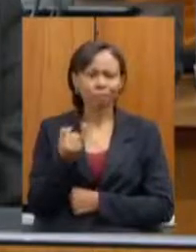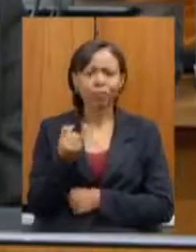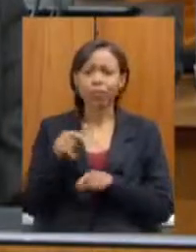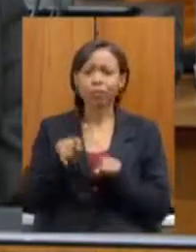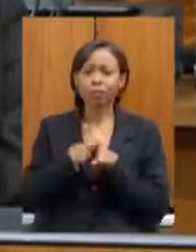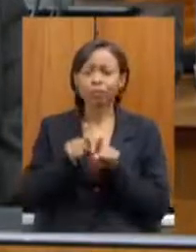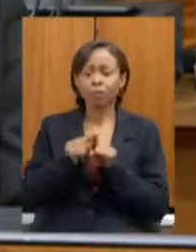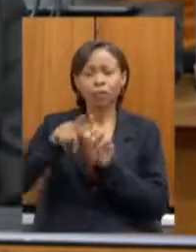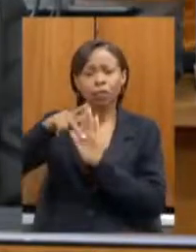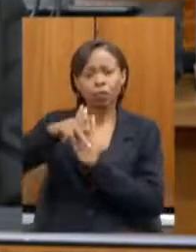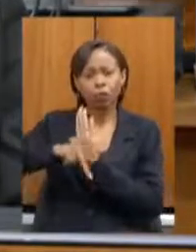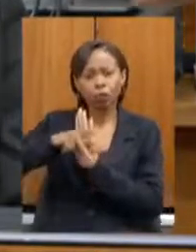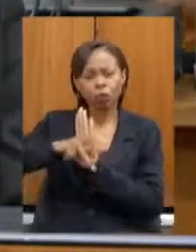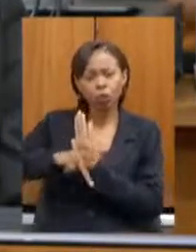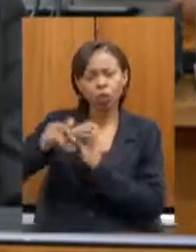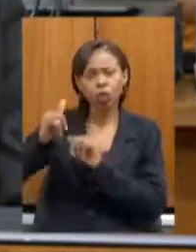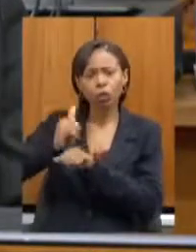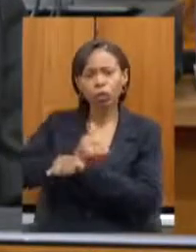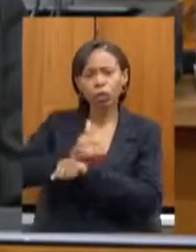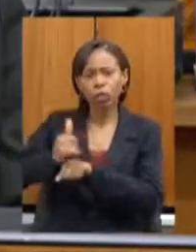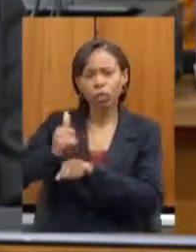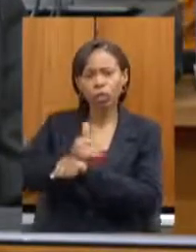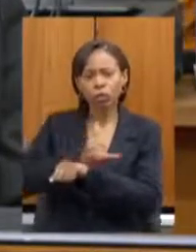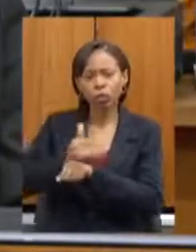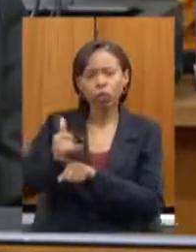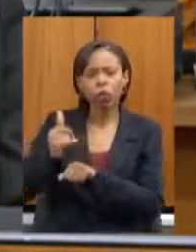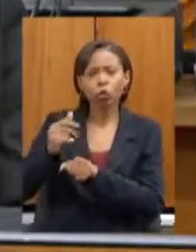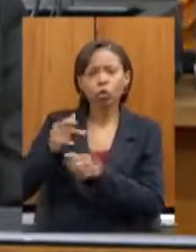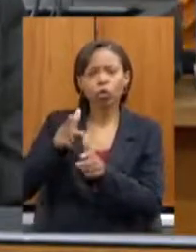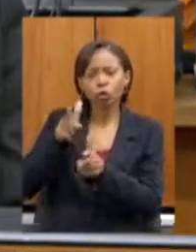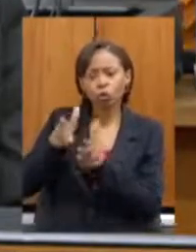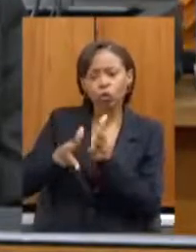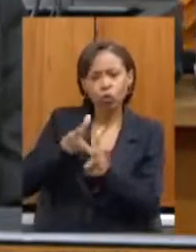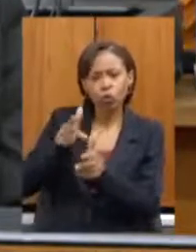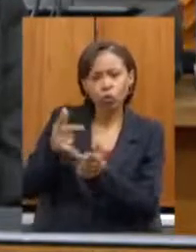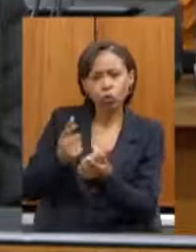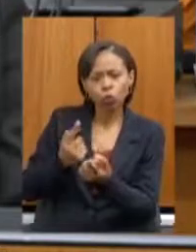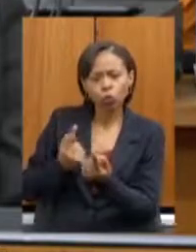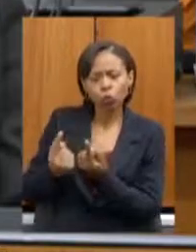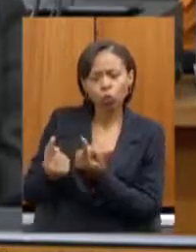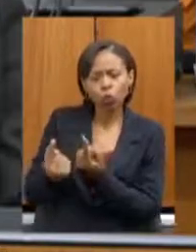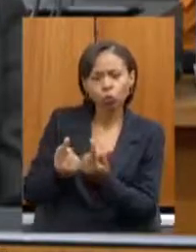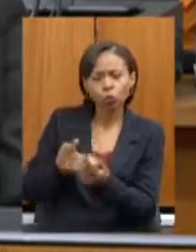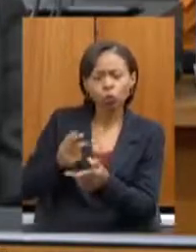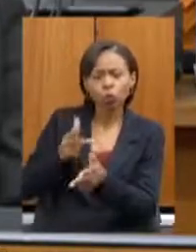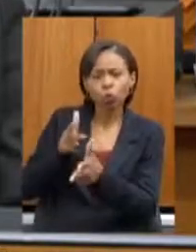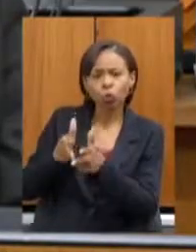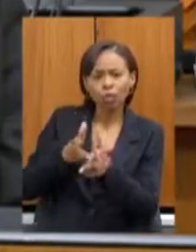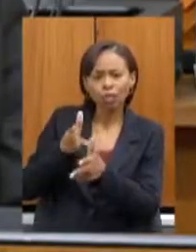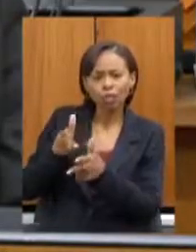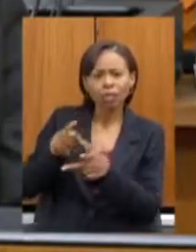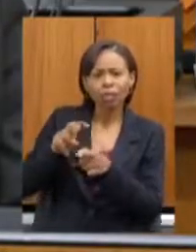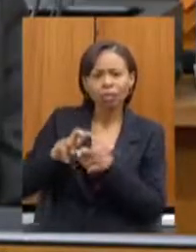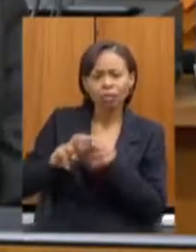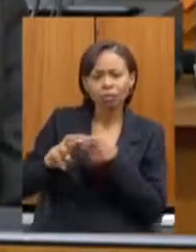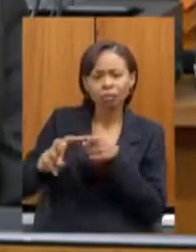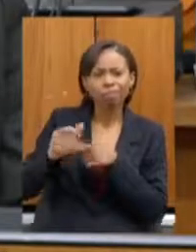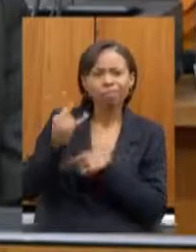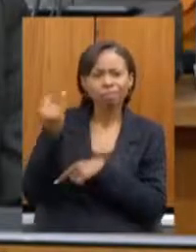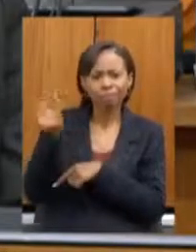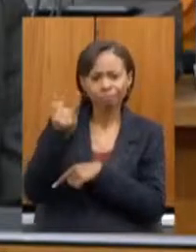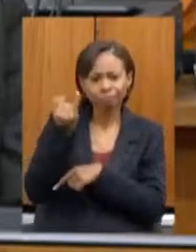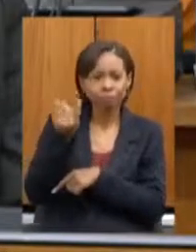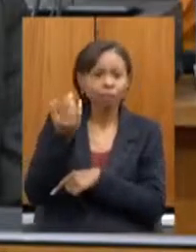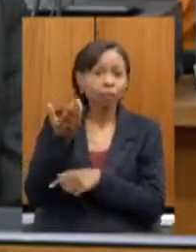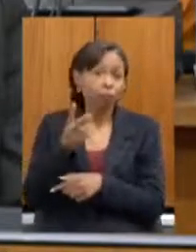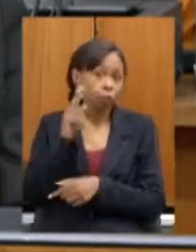estratégico ferroviário, aqui nós precisamos reconhecer o trabalho do deputado